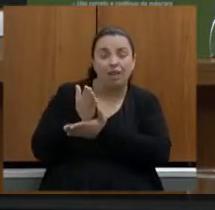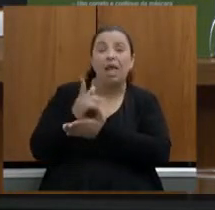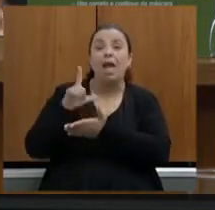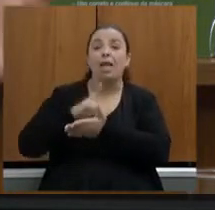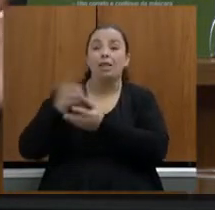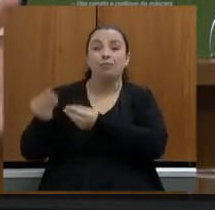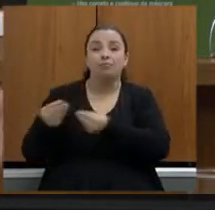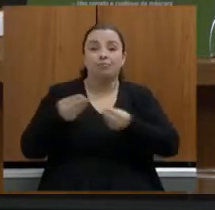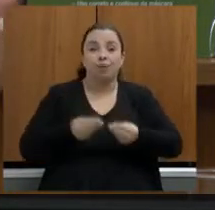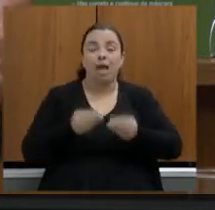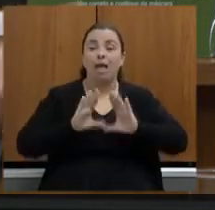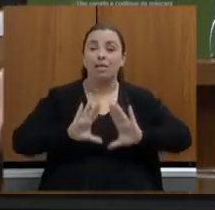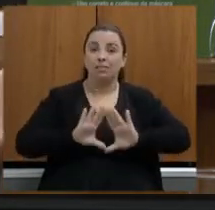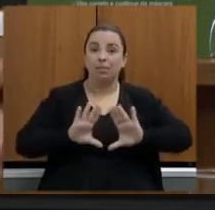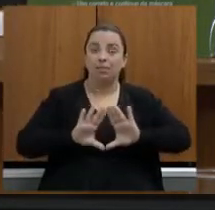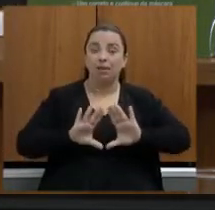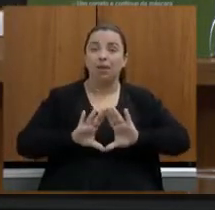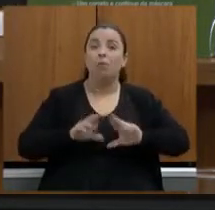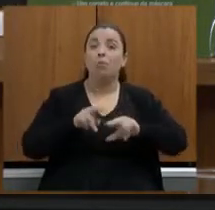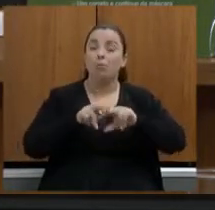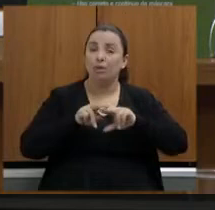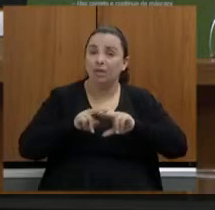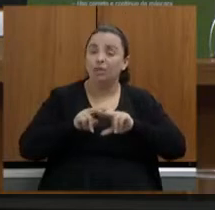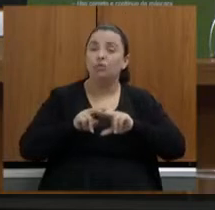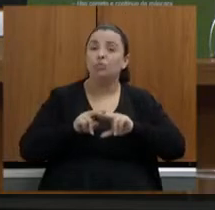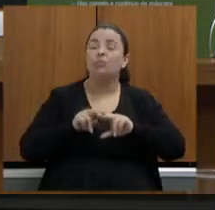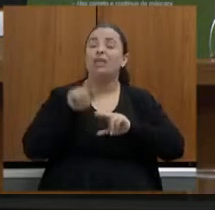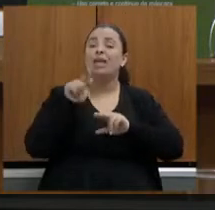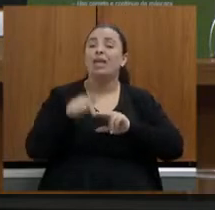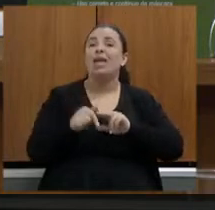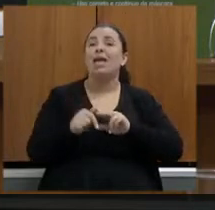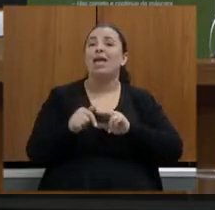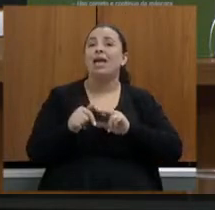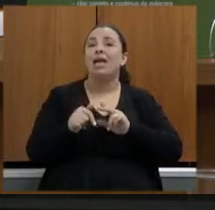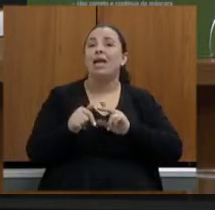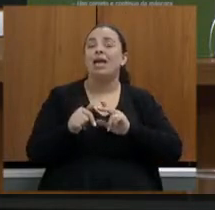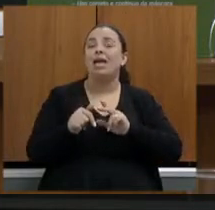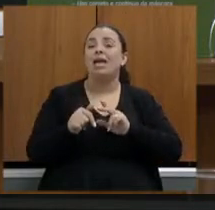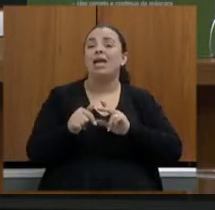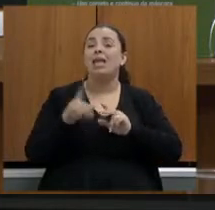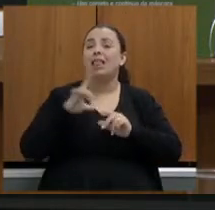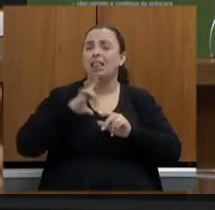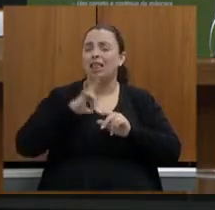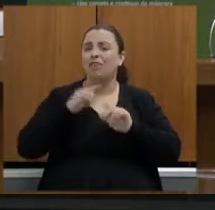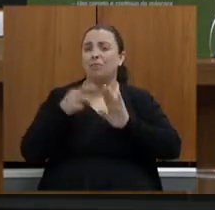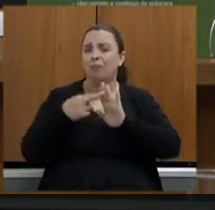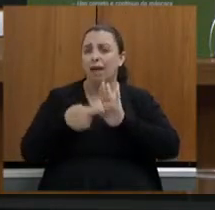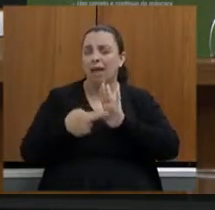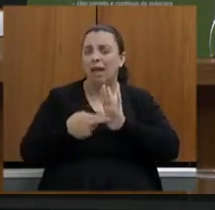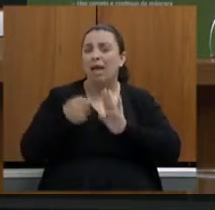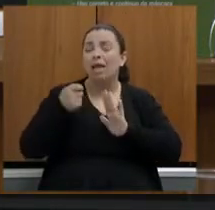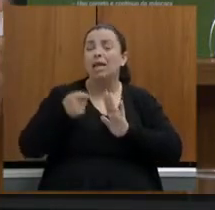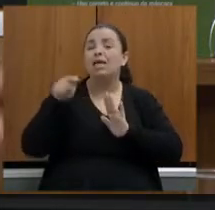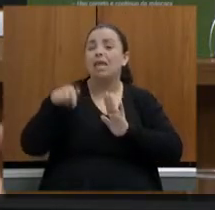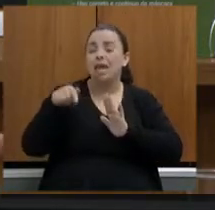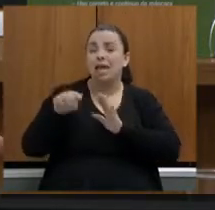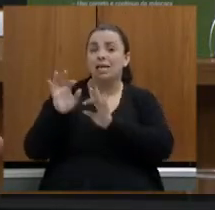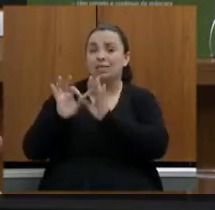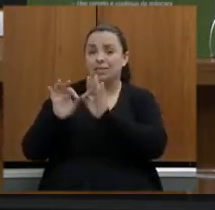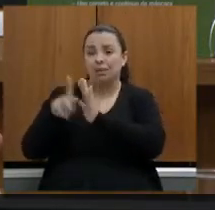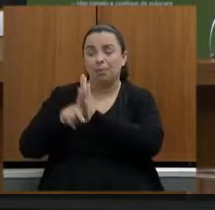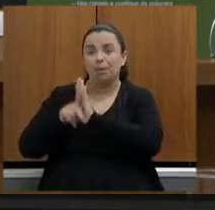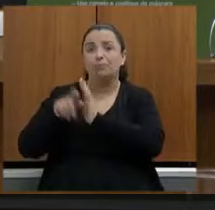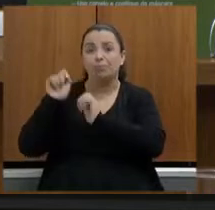das Metrópoles uma legislação federal que foi editada passou a estabelecer que esses planos fossem submetidos à Assembleia ele não foi